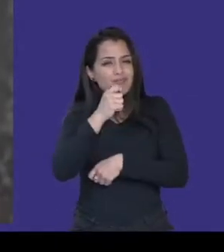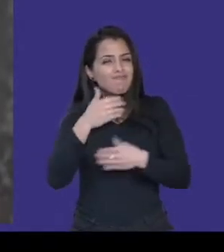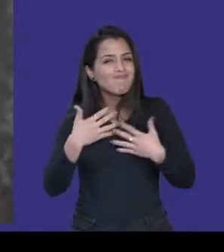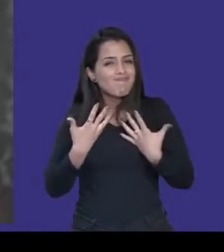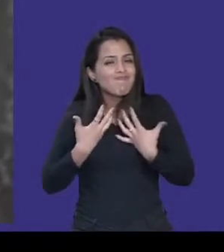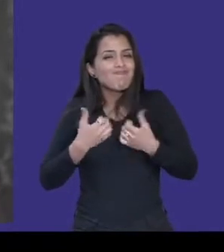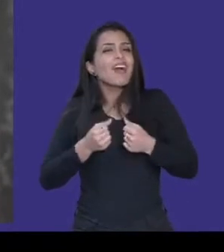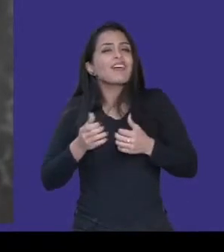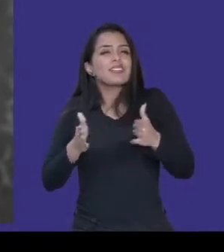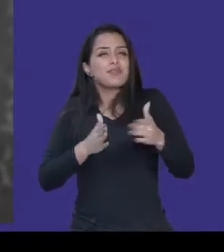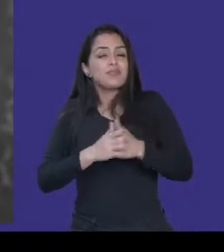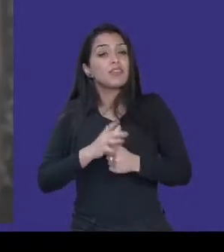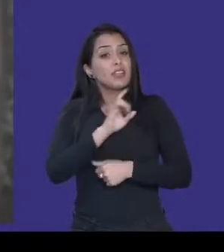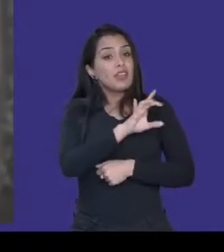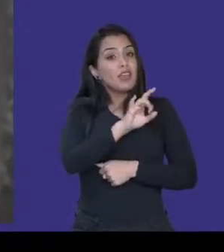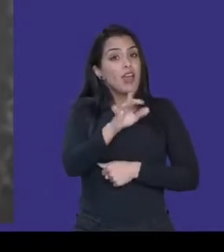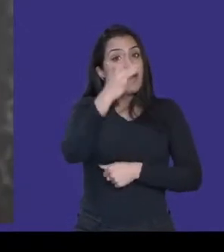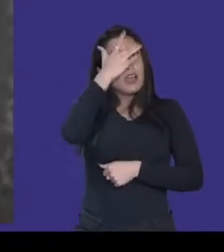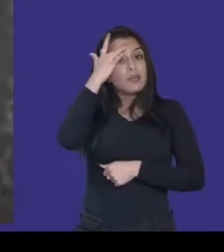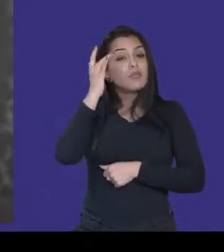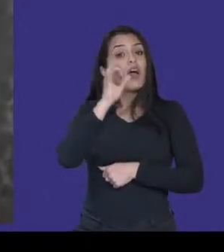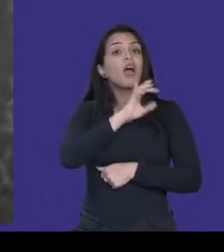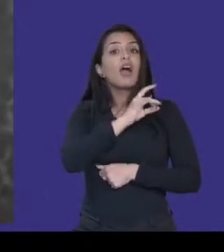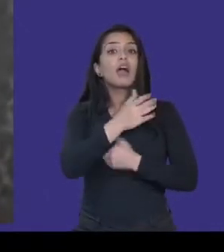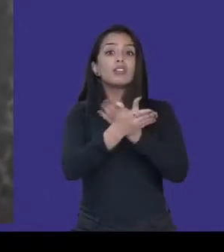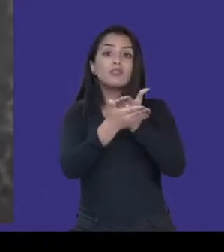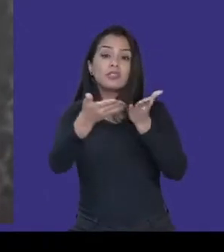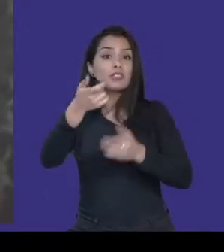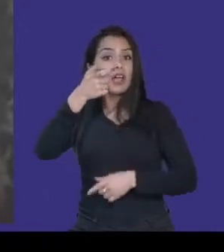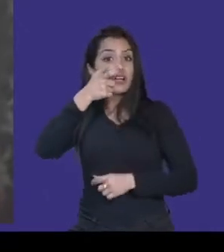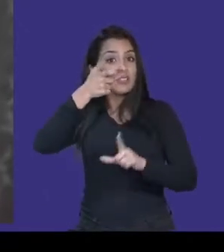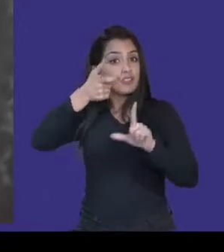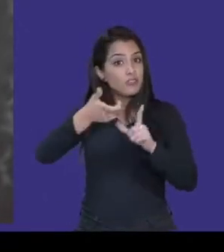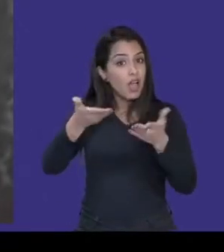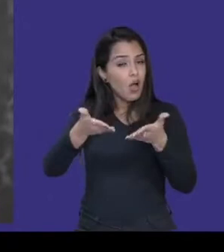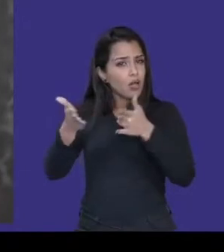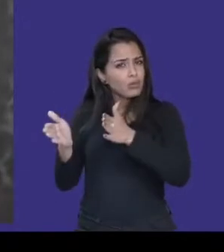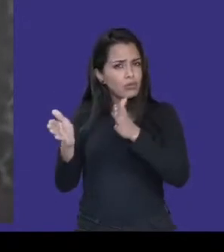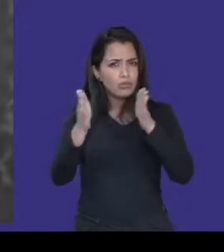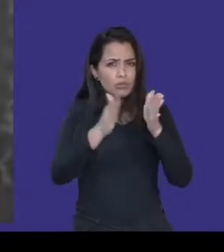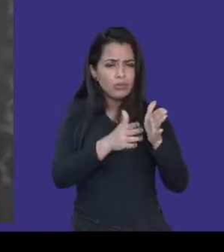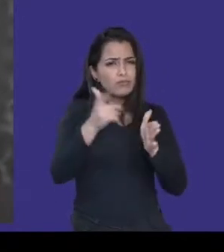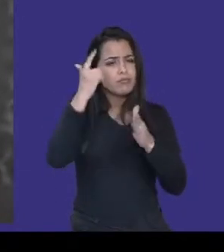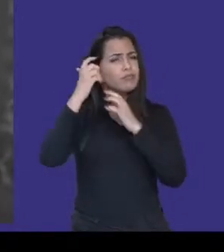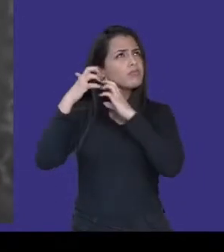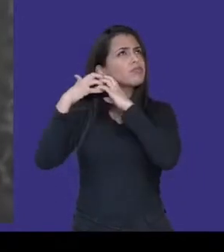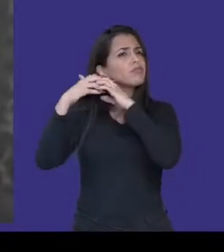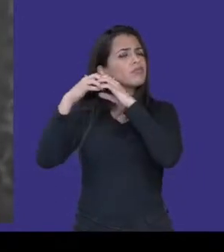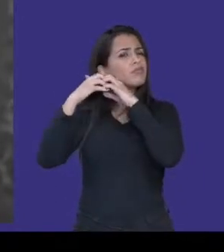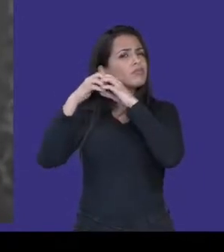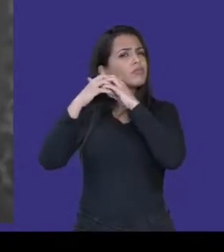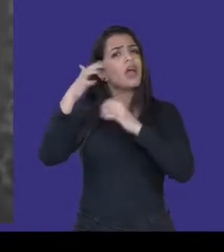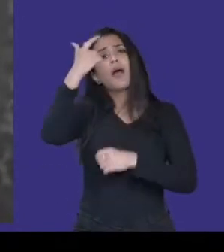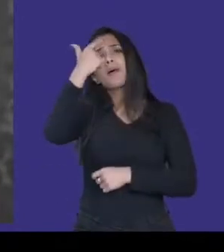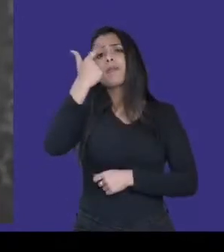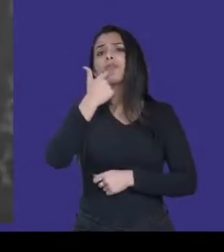cada pessoa, cada um de vocês que esteja assistindo a gente aqui comece a repensar, por exemplo, os seus próprios perfis nas redes